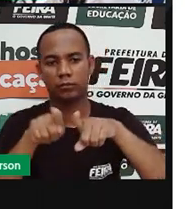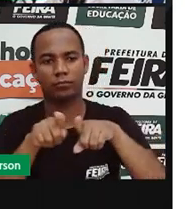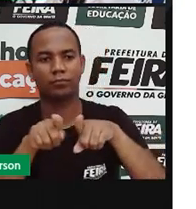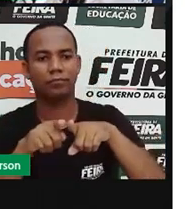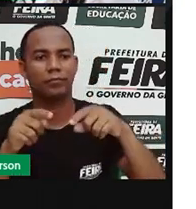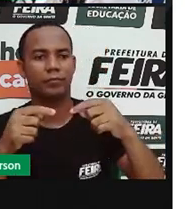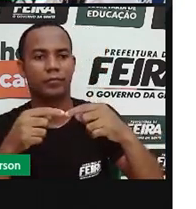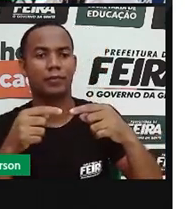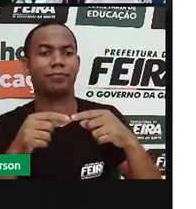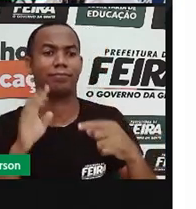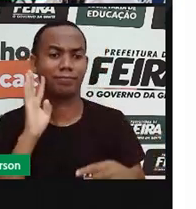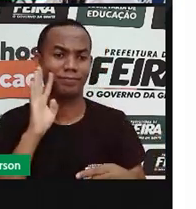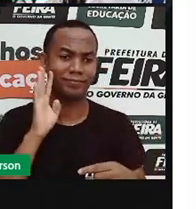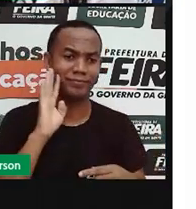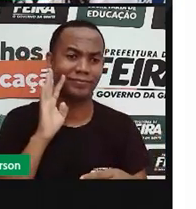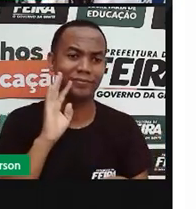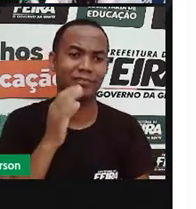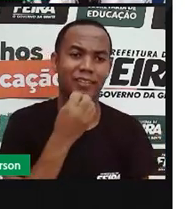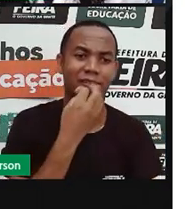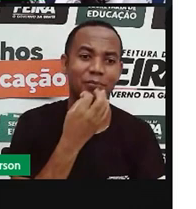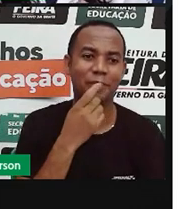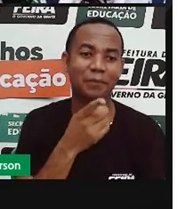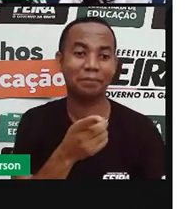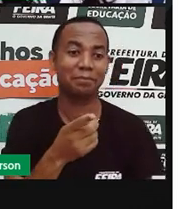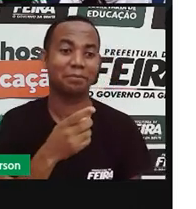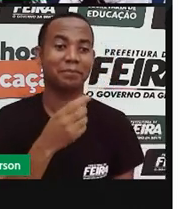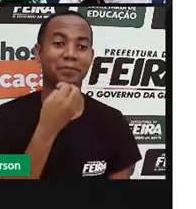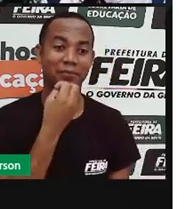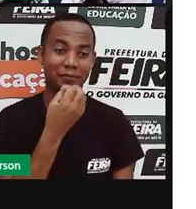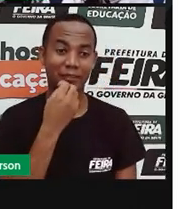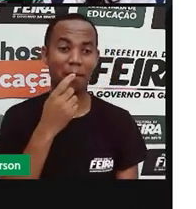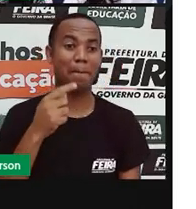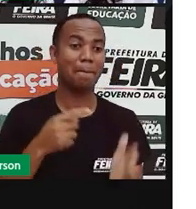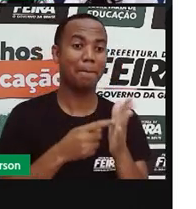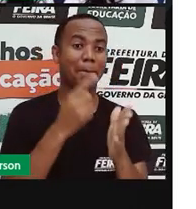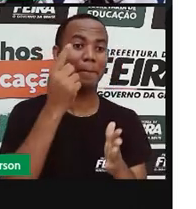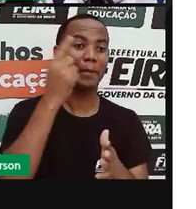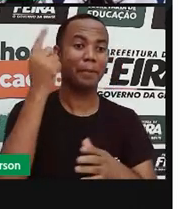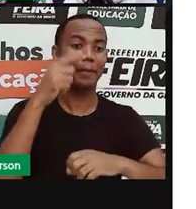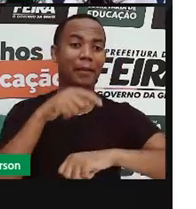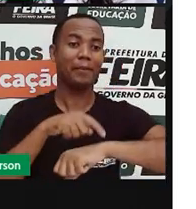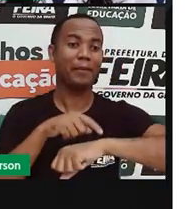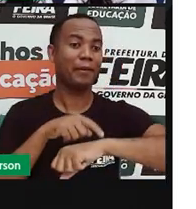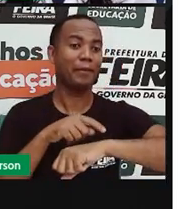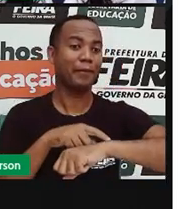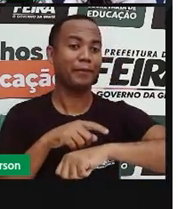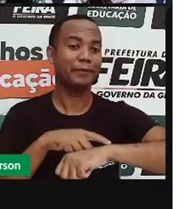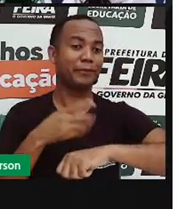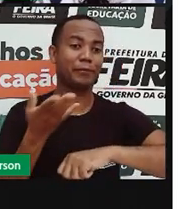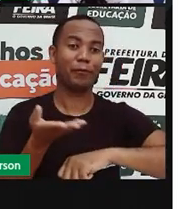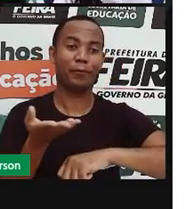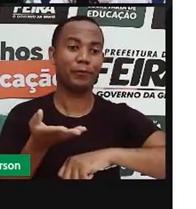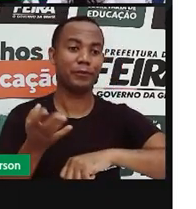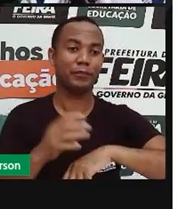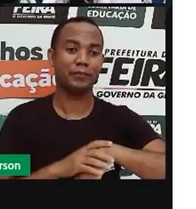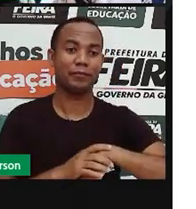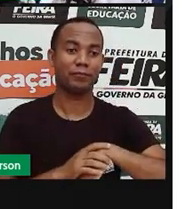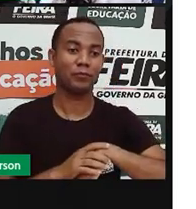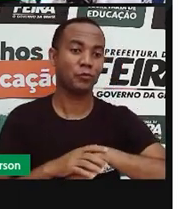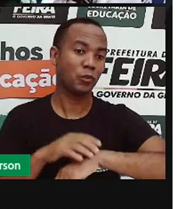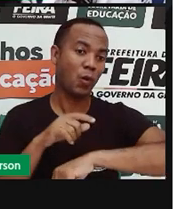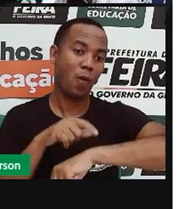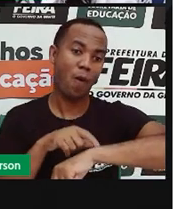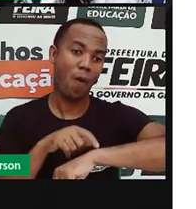Olha que interessante, né? E foi daí que saíam os celógios que nós usamos hoje, que marca